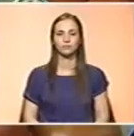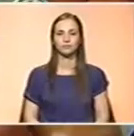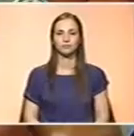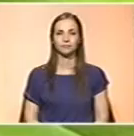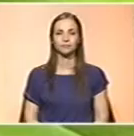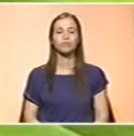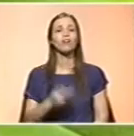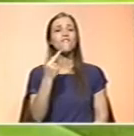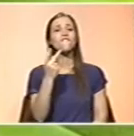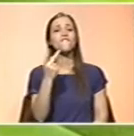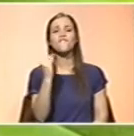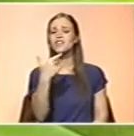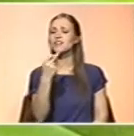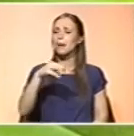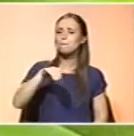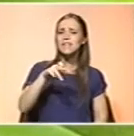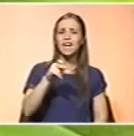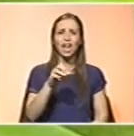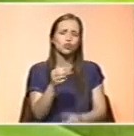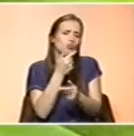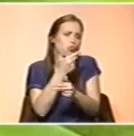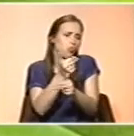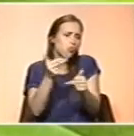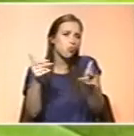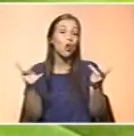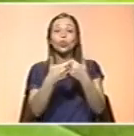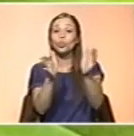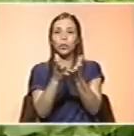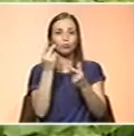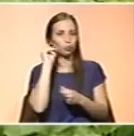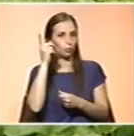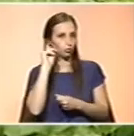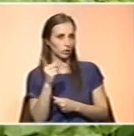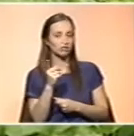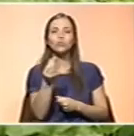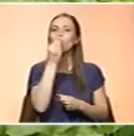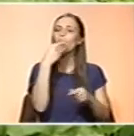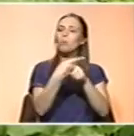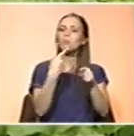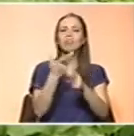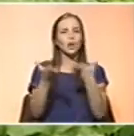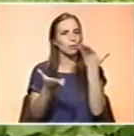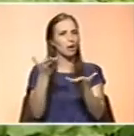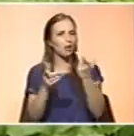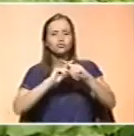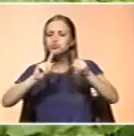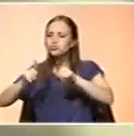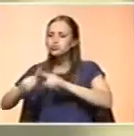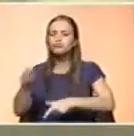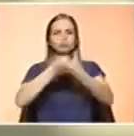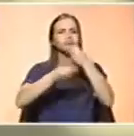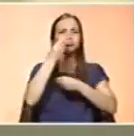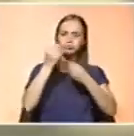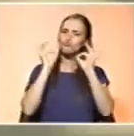As vitaminas são muitas e todas elas fundamentais. Uma dieta equilibrada garanta a partir do aporte vitamínico necessário.